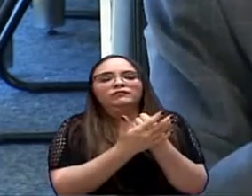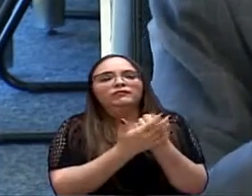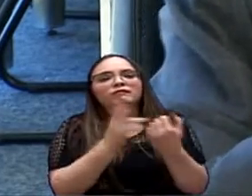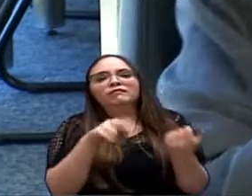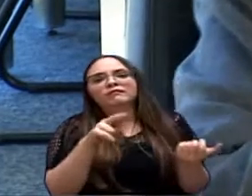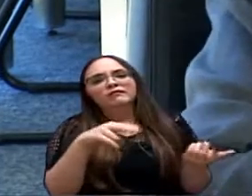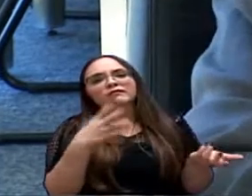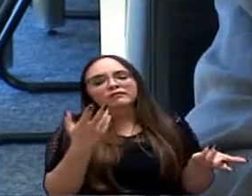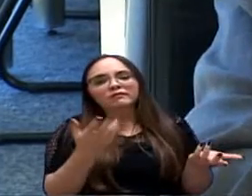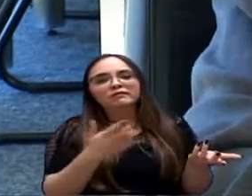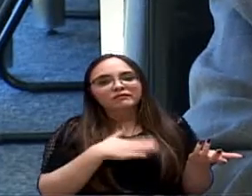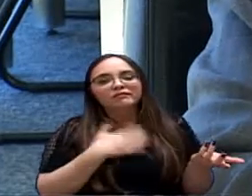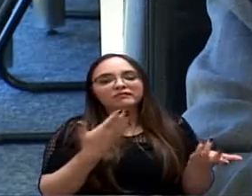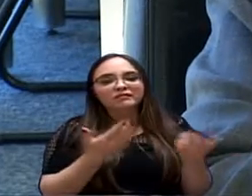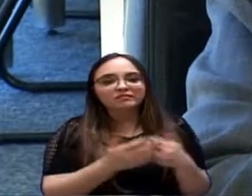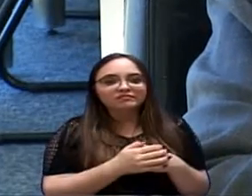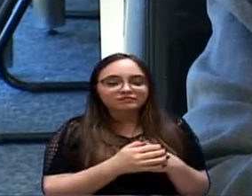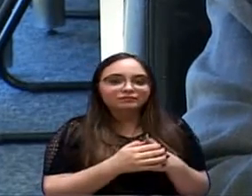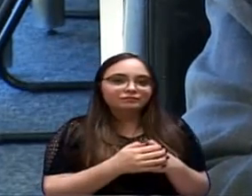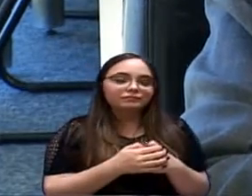queremos